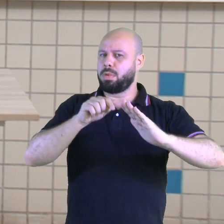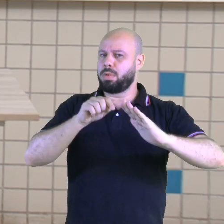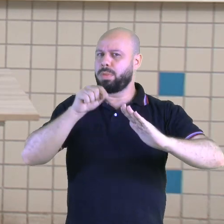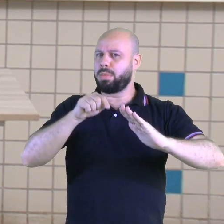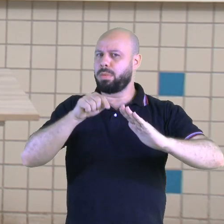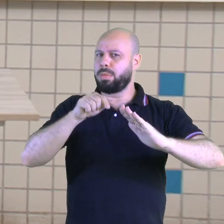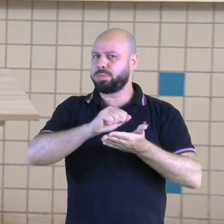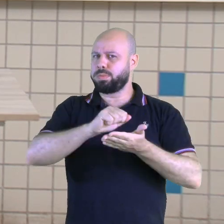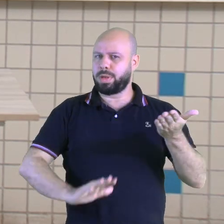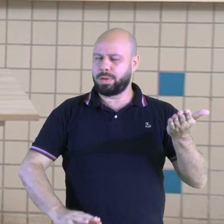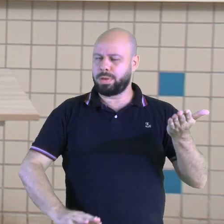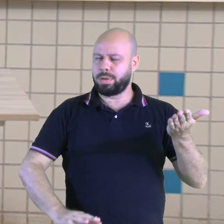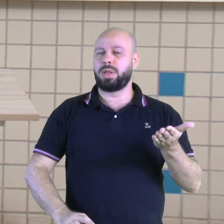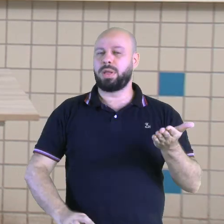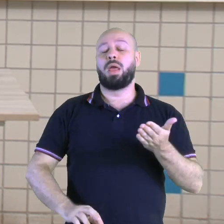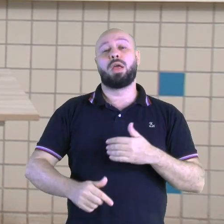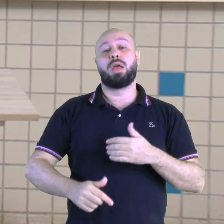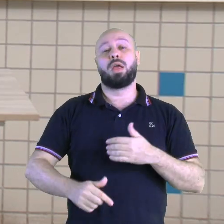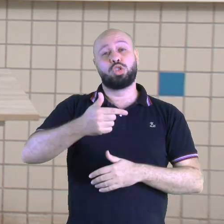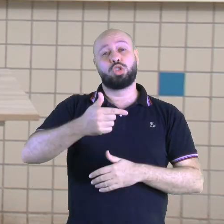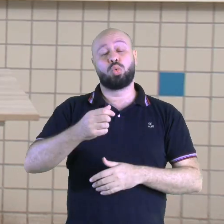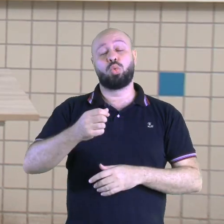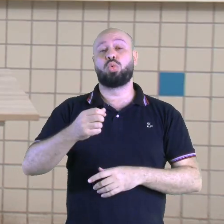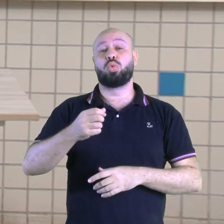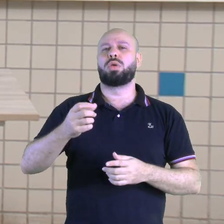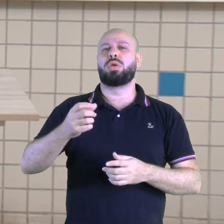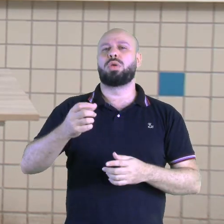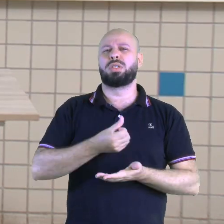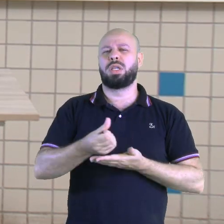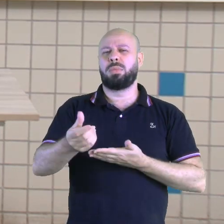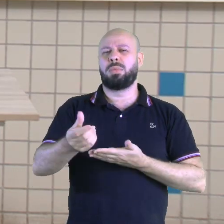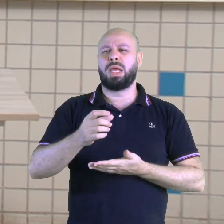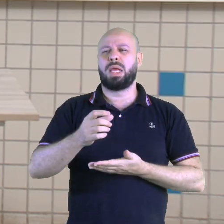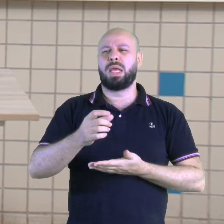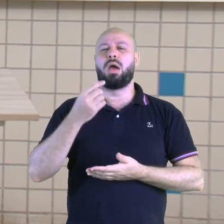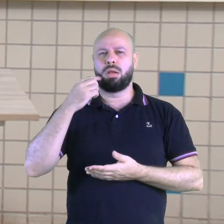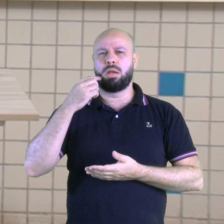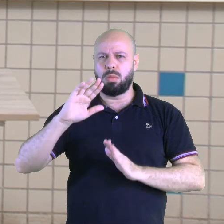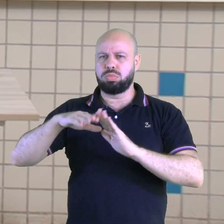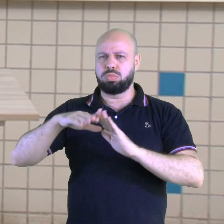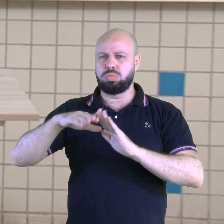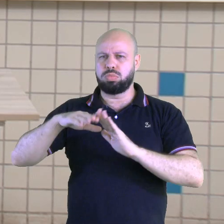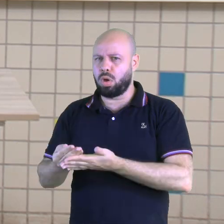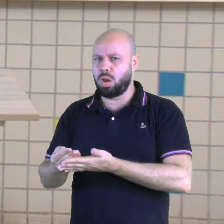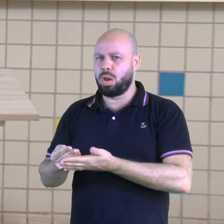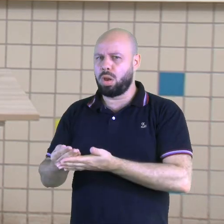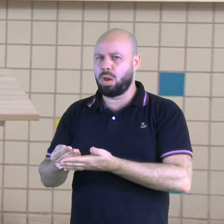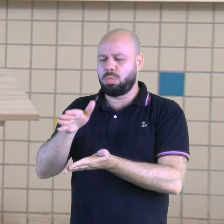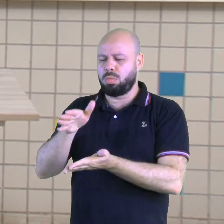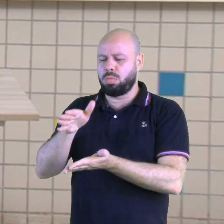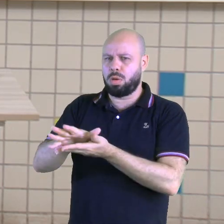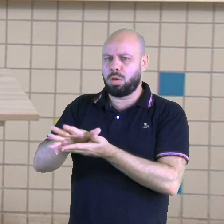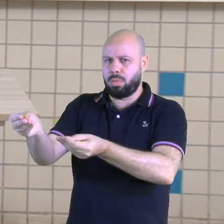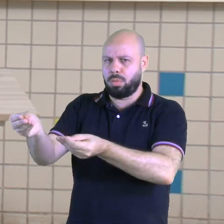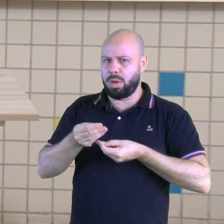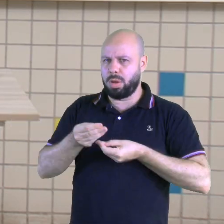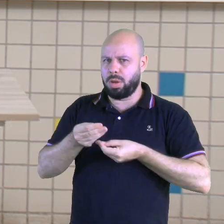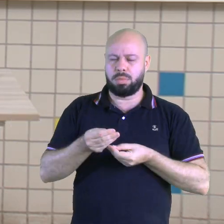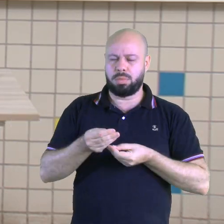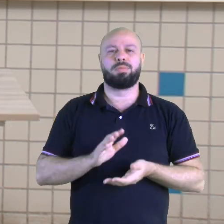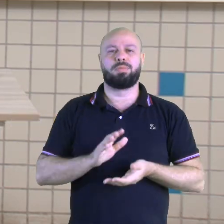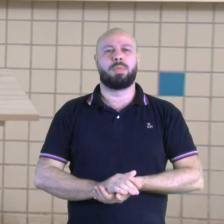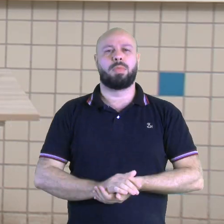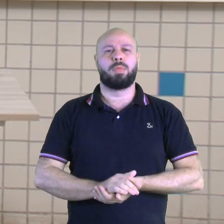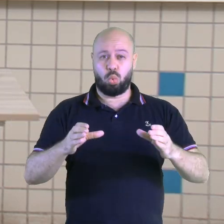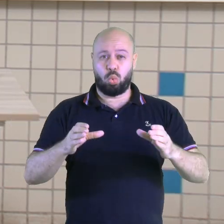segundo semestre, vamos na escola buscar os blocos, usar bastante os grupos do WhatsApp